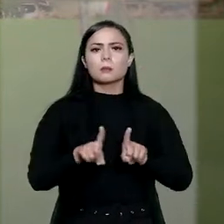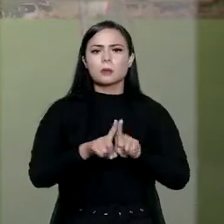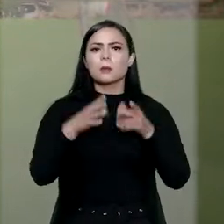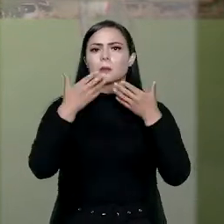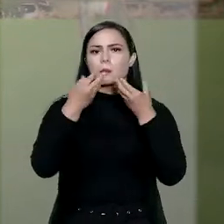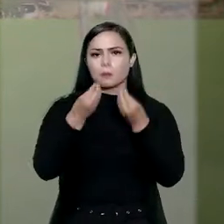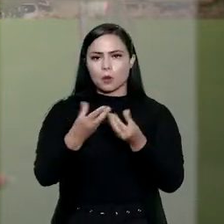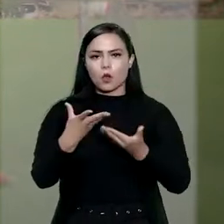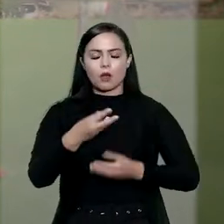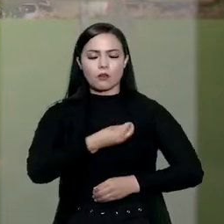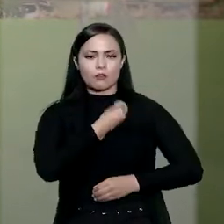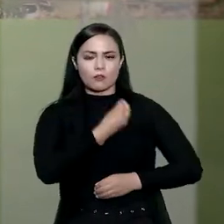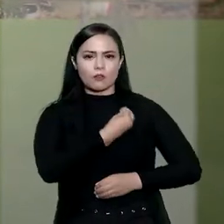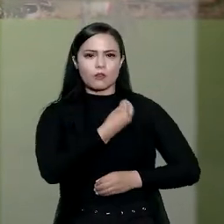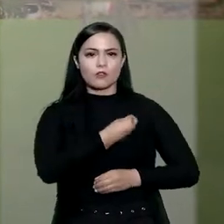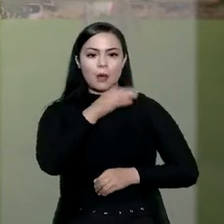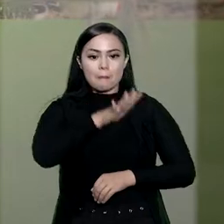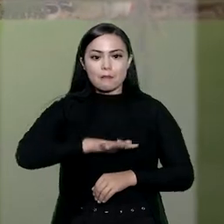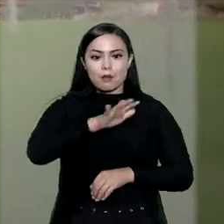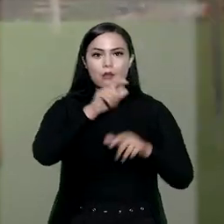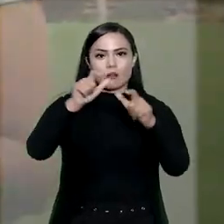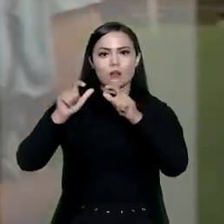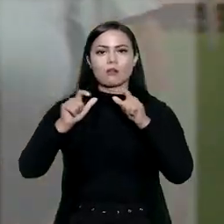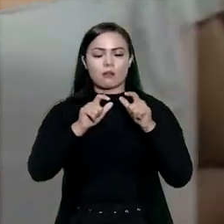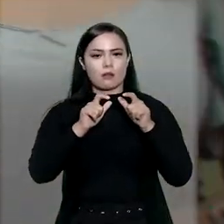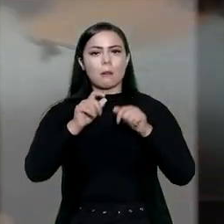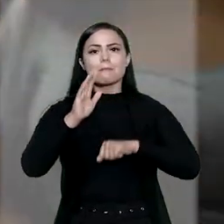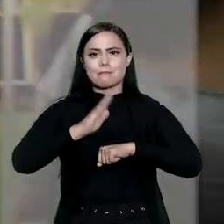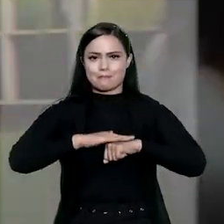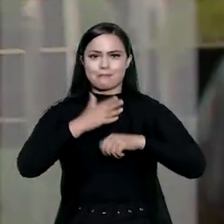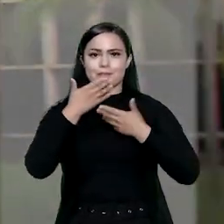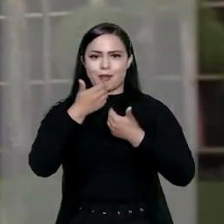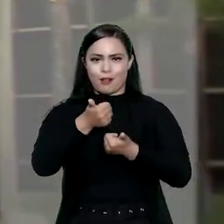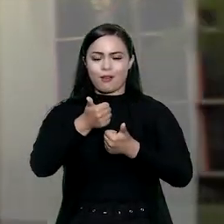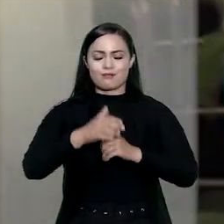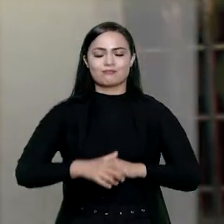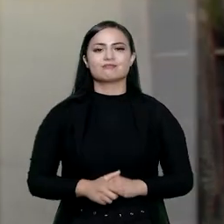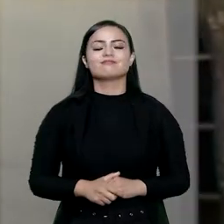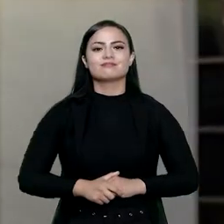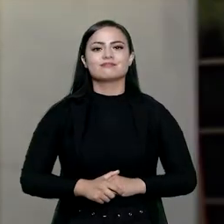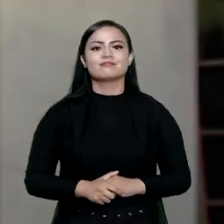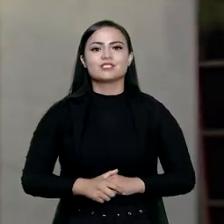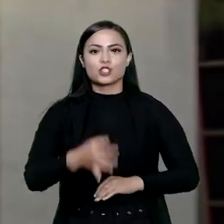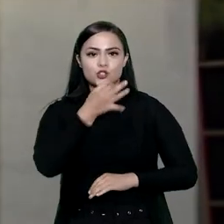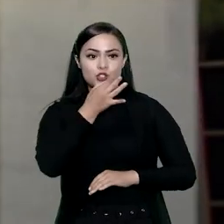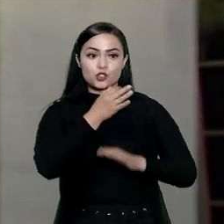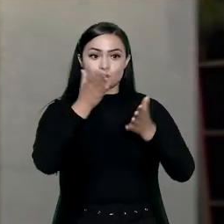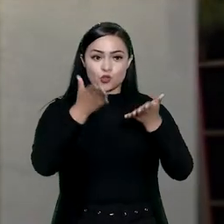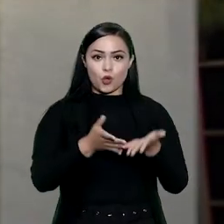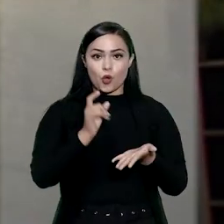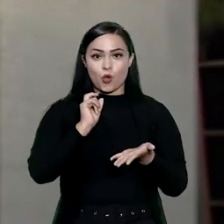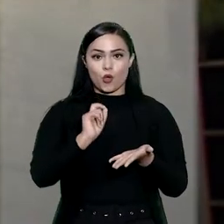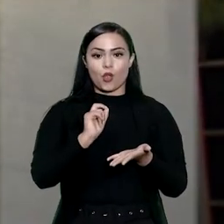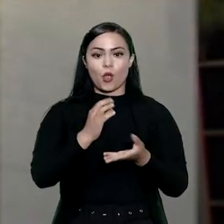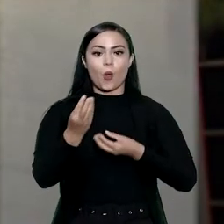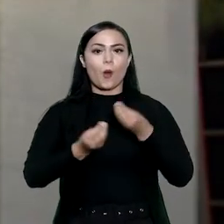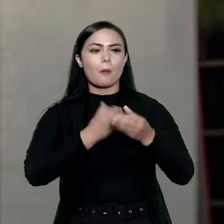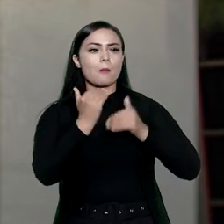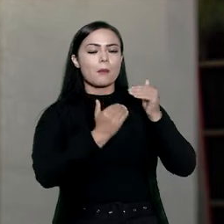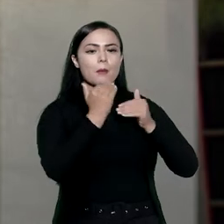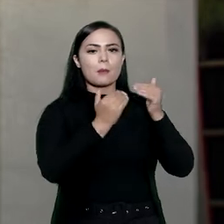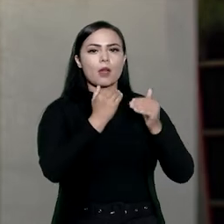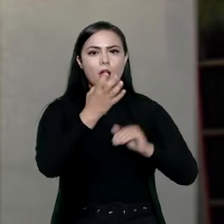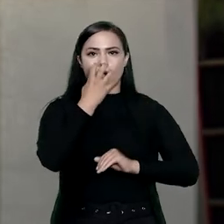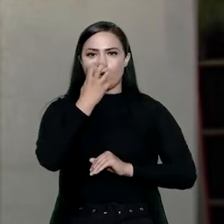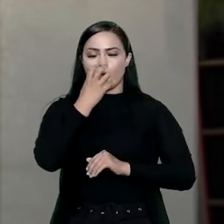boa convivência que vão deixar o ambiente da sua unidade ainda melhor. As dicas de hoje são como